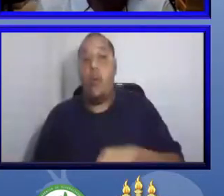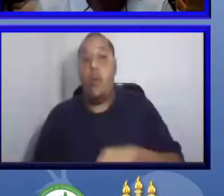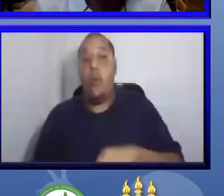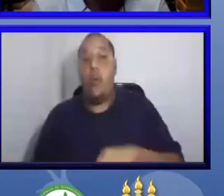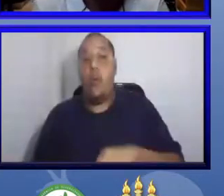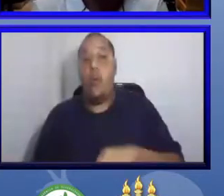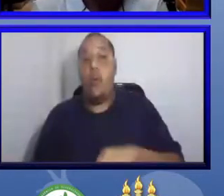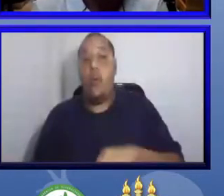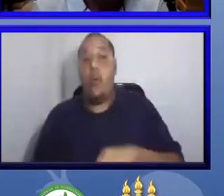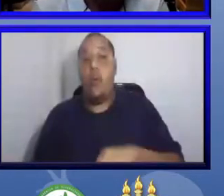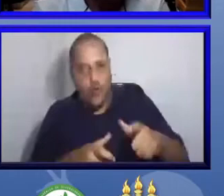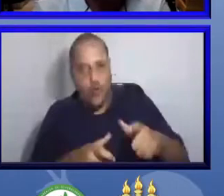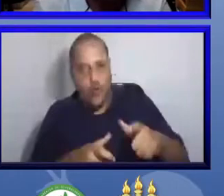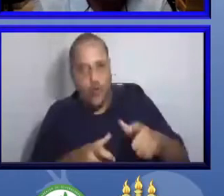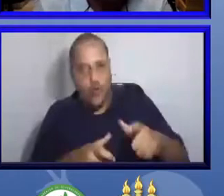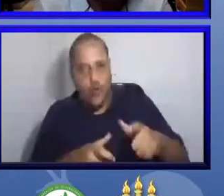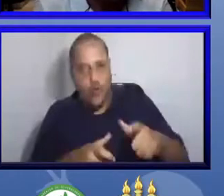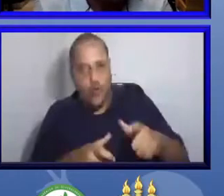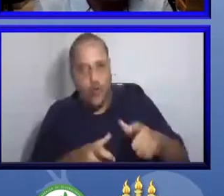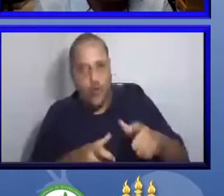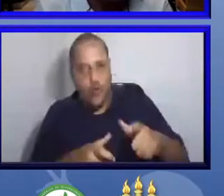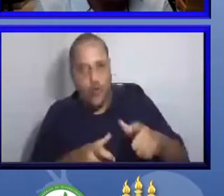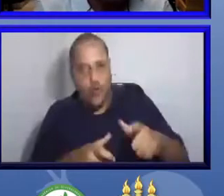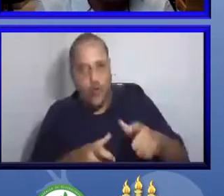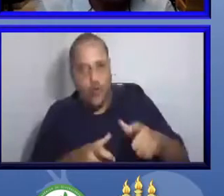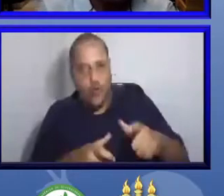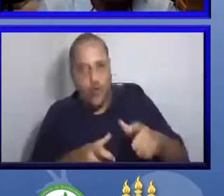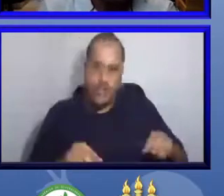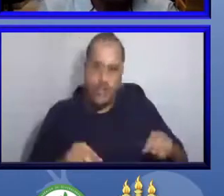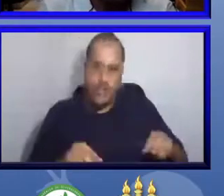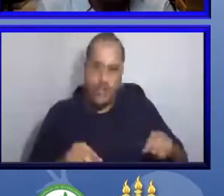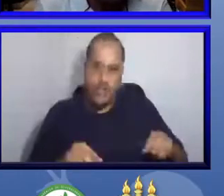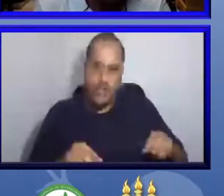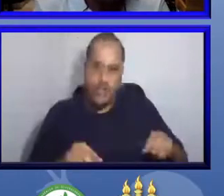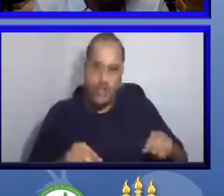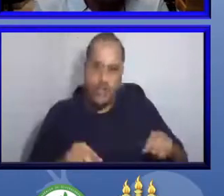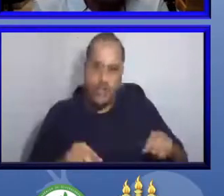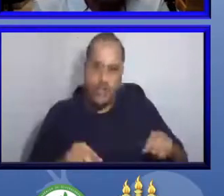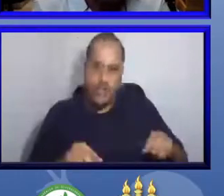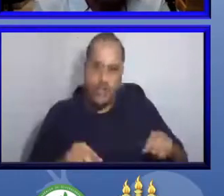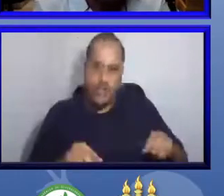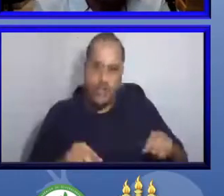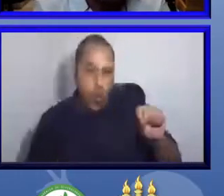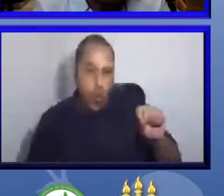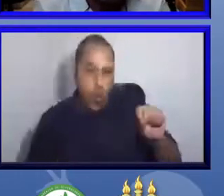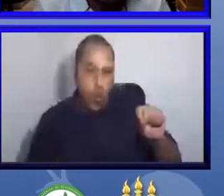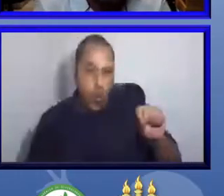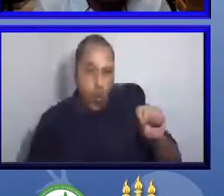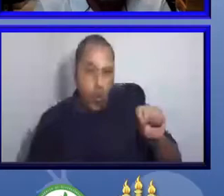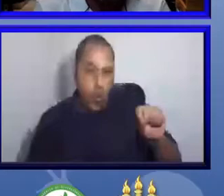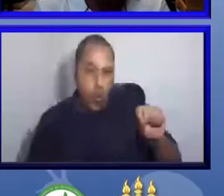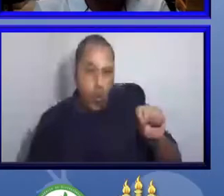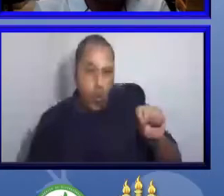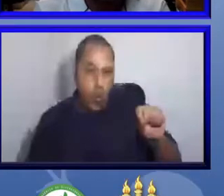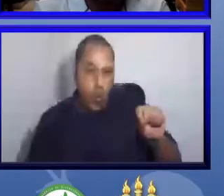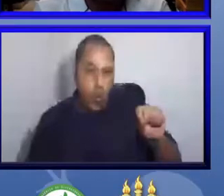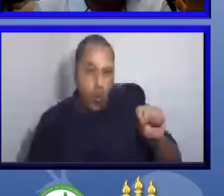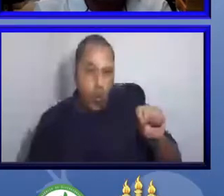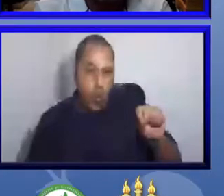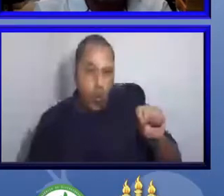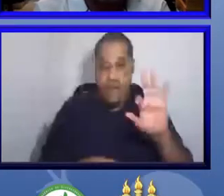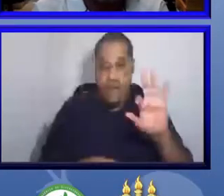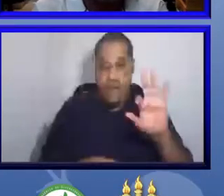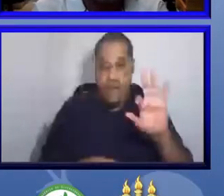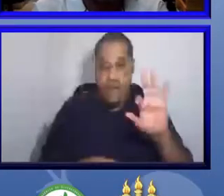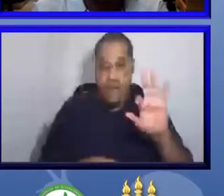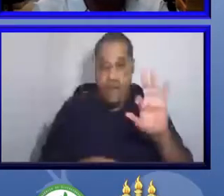né? E, depois, alguns foram para Berlim e para Viena, mas outros museus